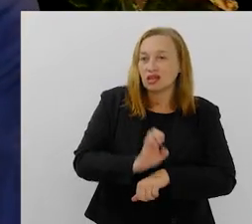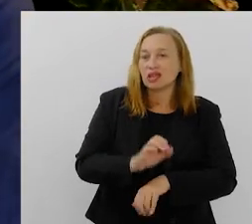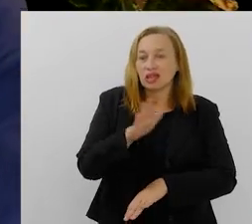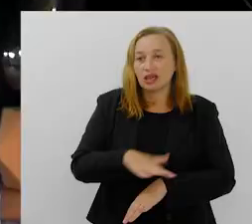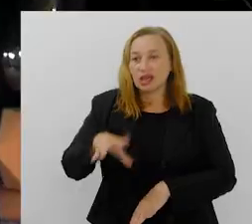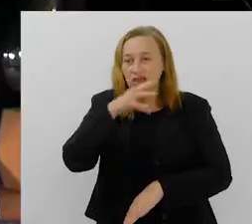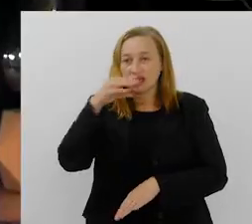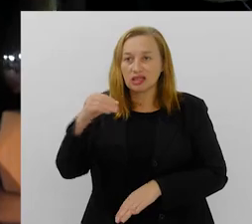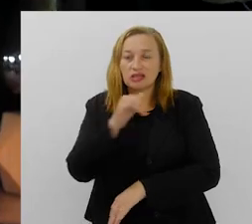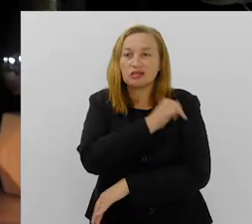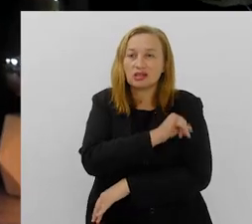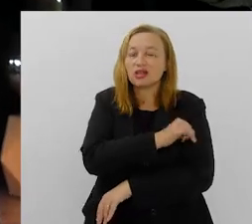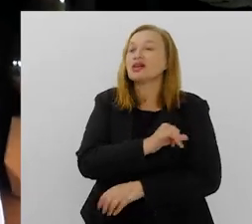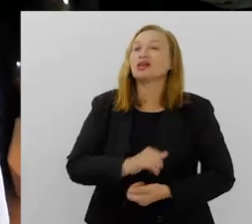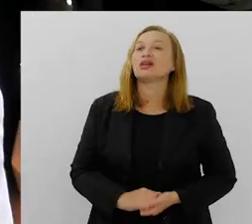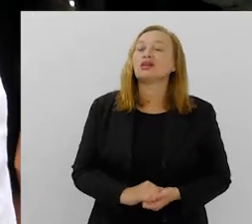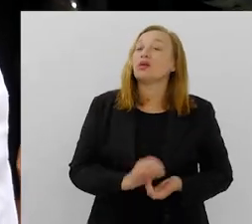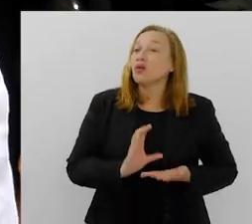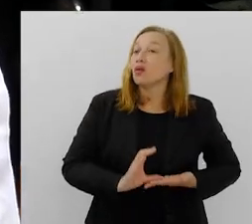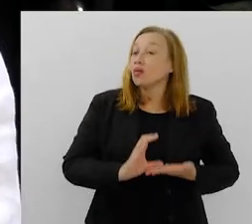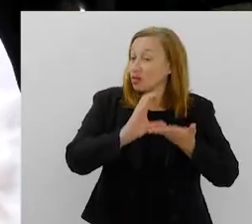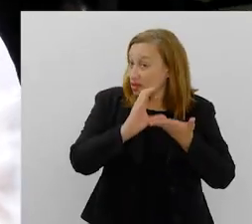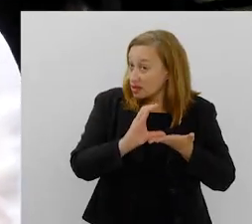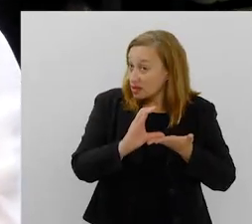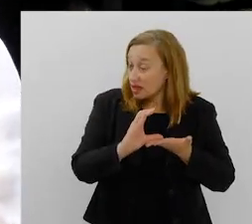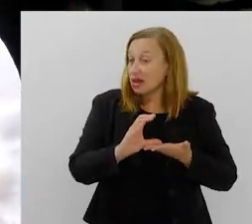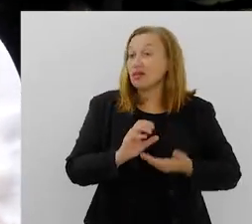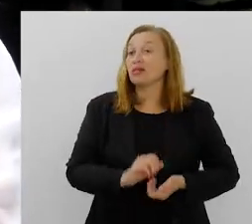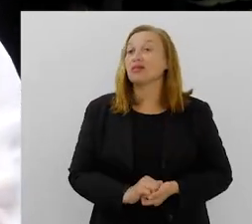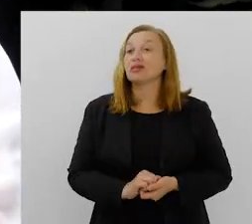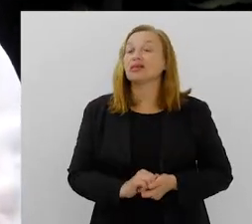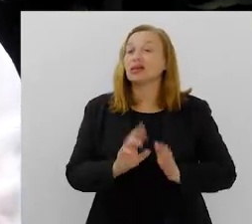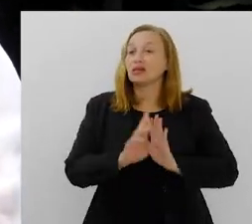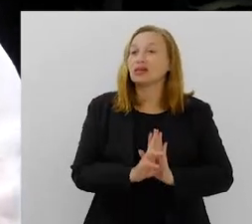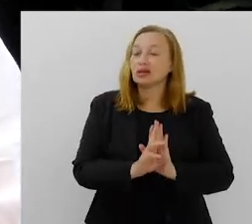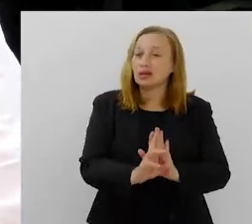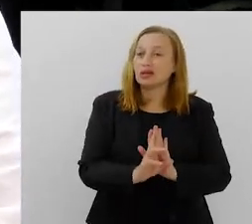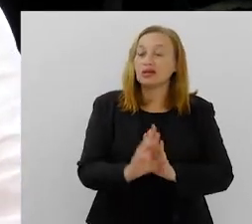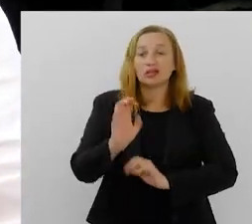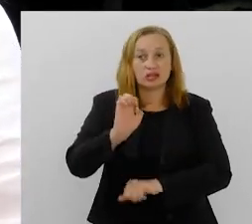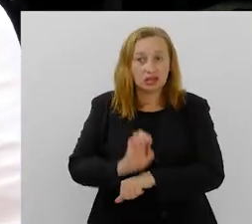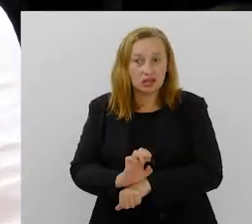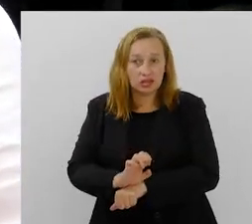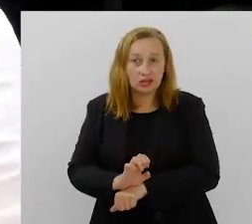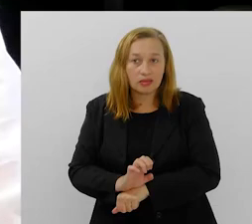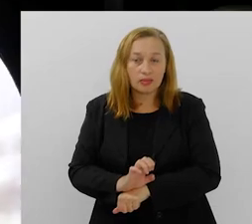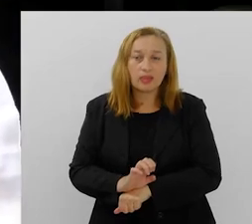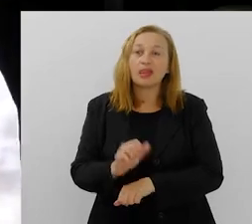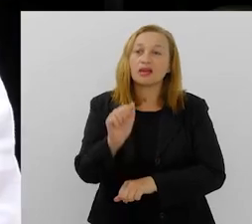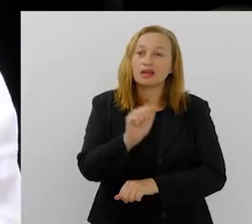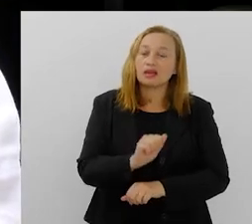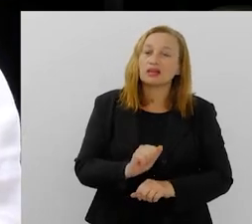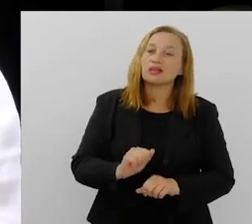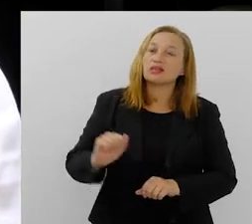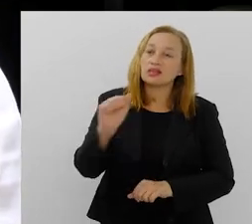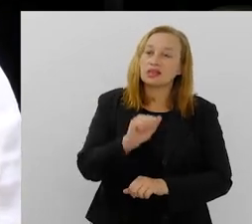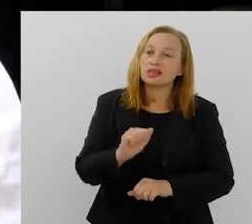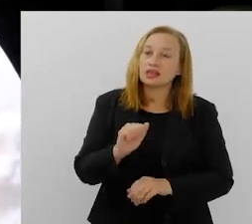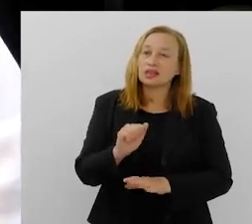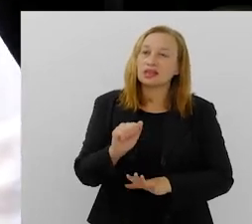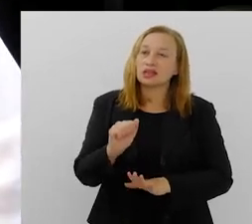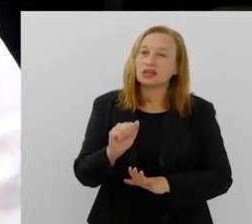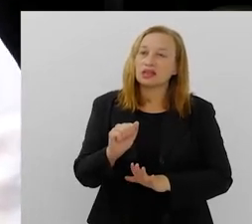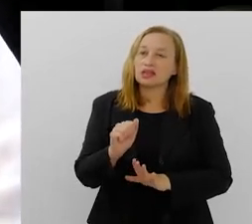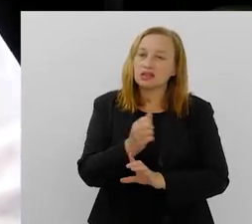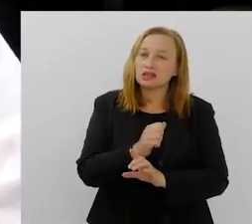Estadual da Criança e do Adolescente, aqui do Rio de Janeiro, é um espaço paritário com representantes do Estado, representantes da sociedade civil.